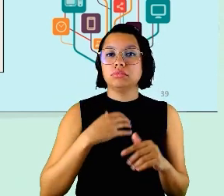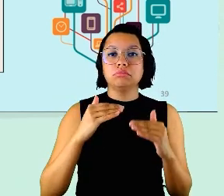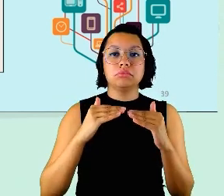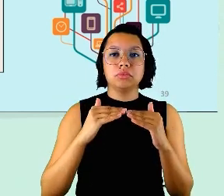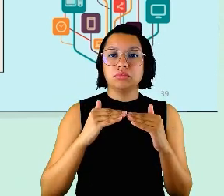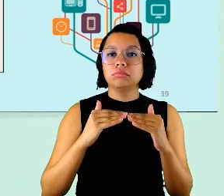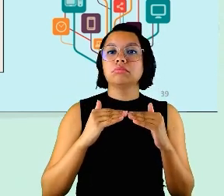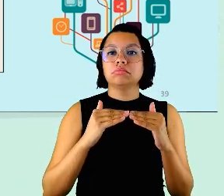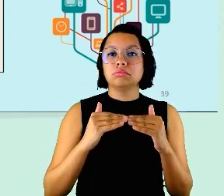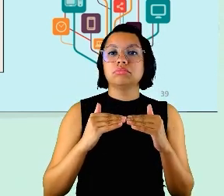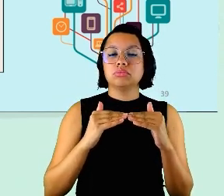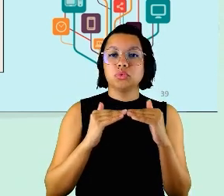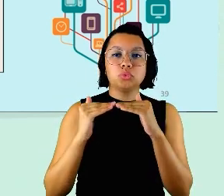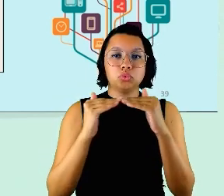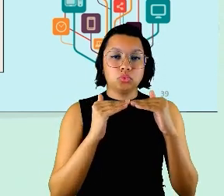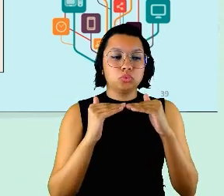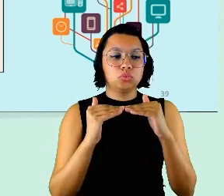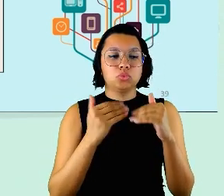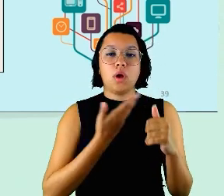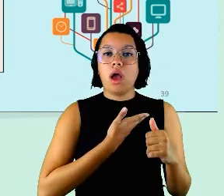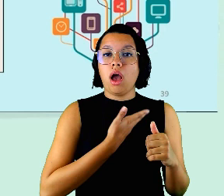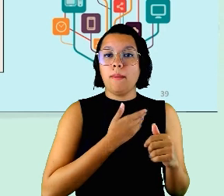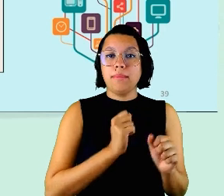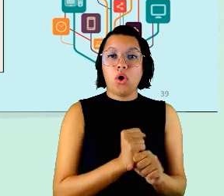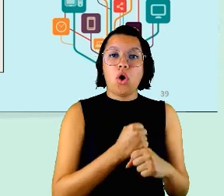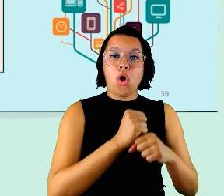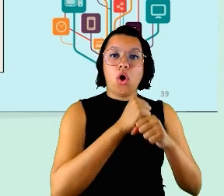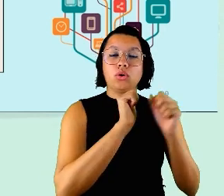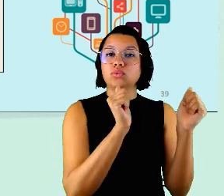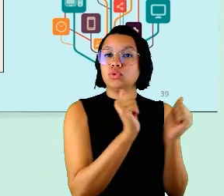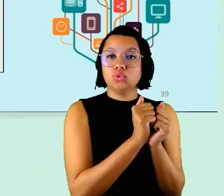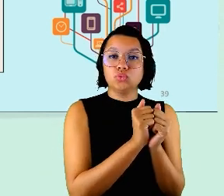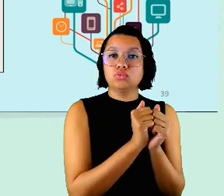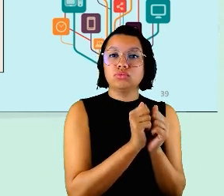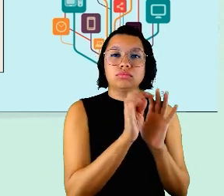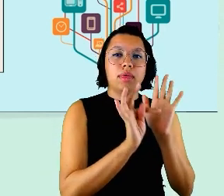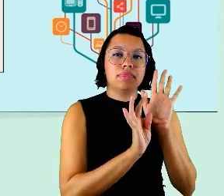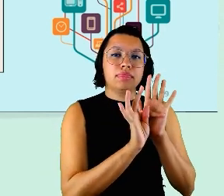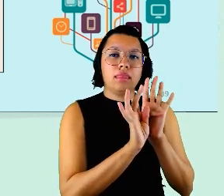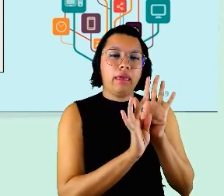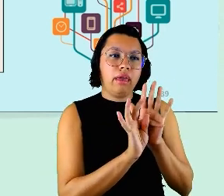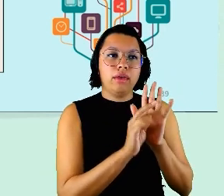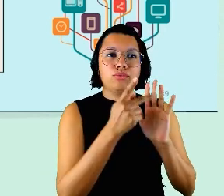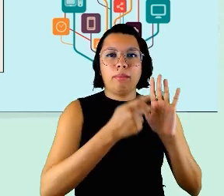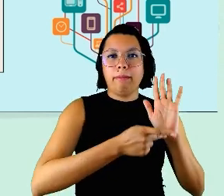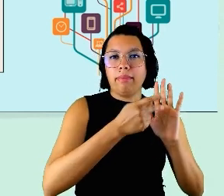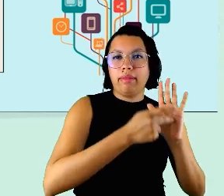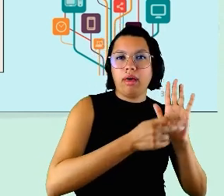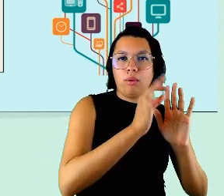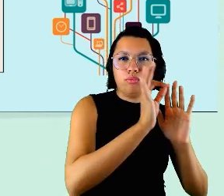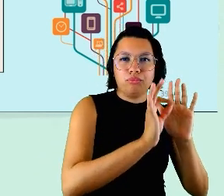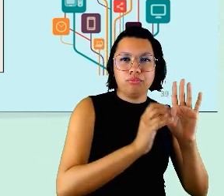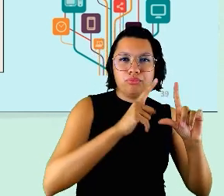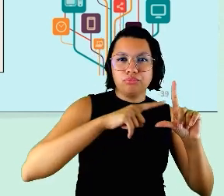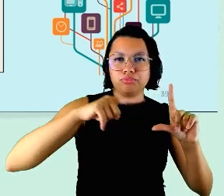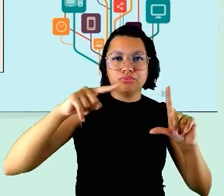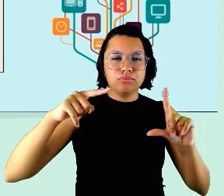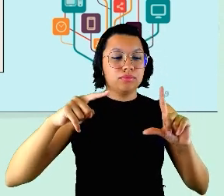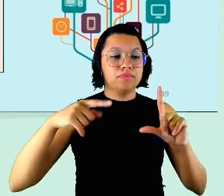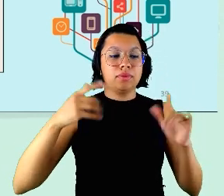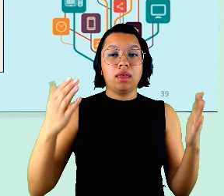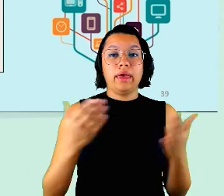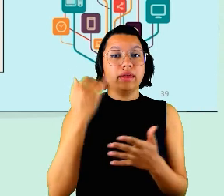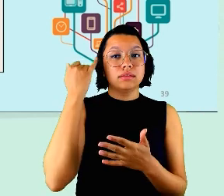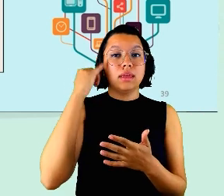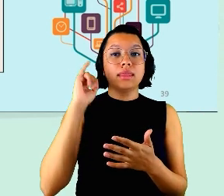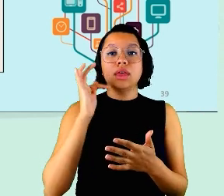colegas né construir coletivamente textos planilhas então essa essa ideia de